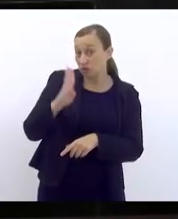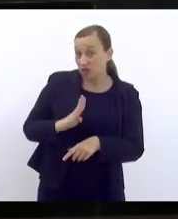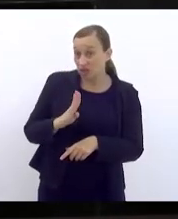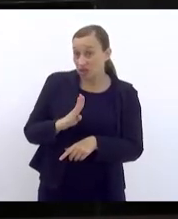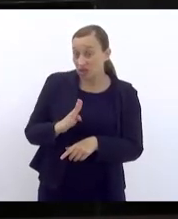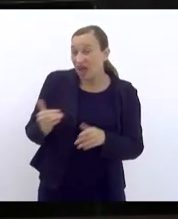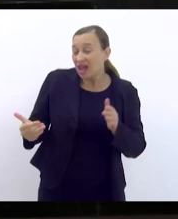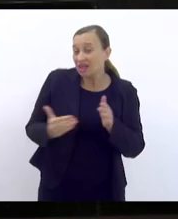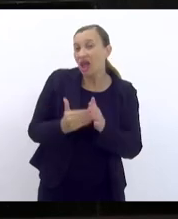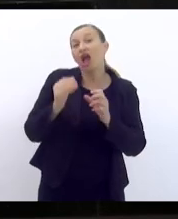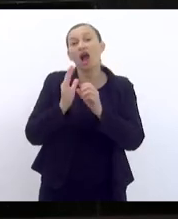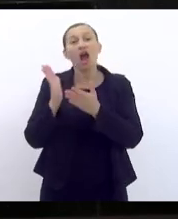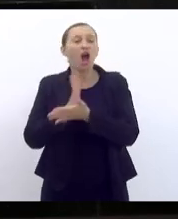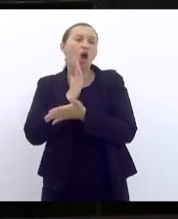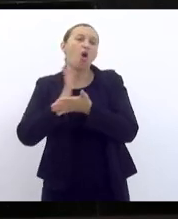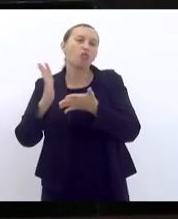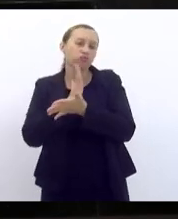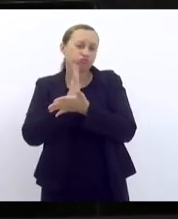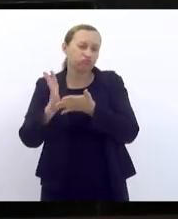até alguns anos atrás,